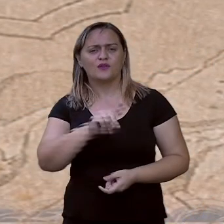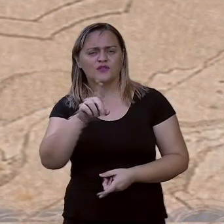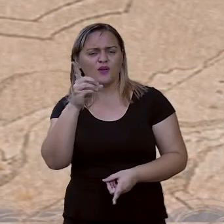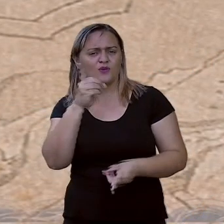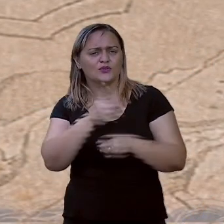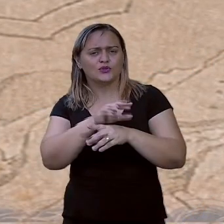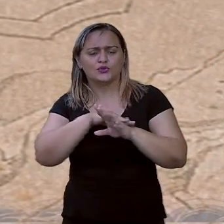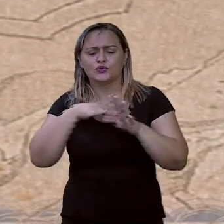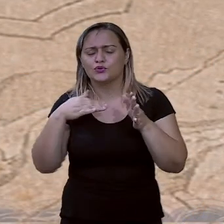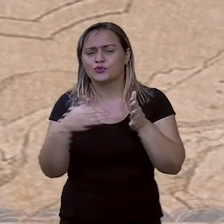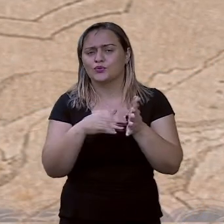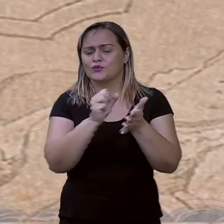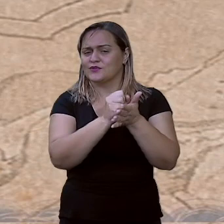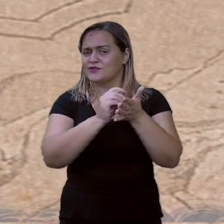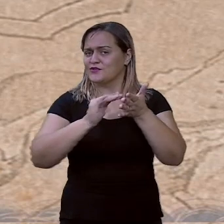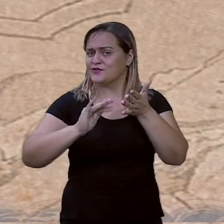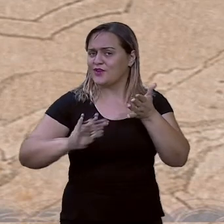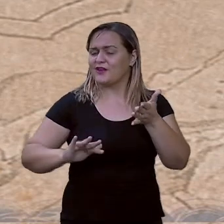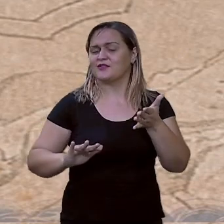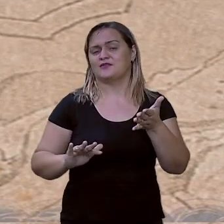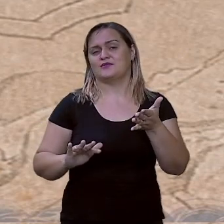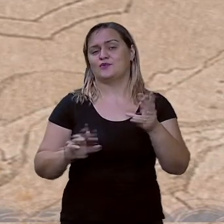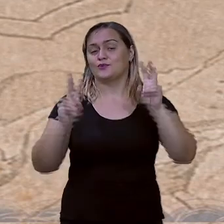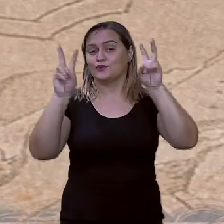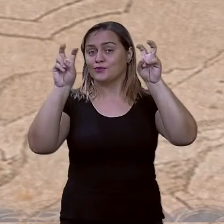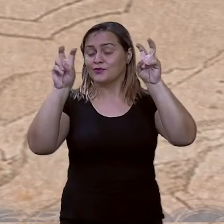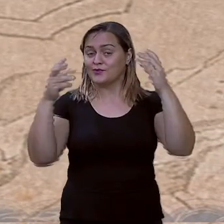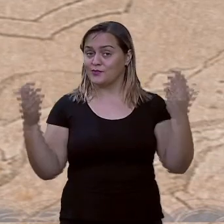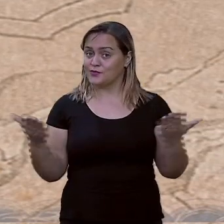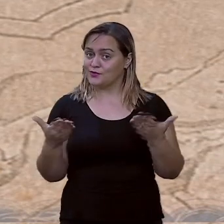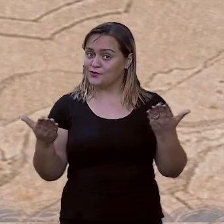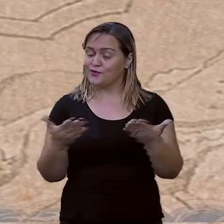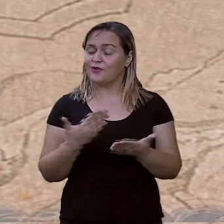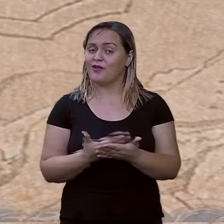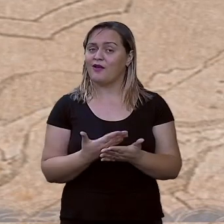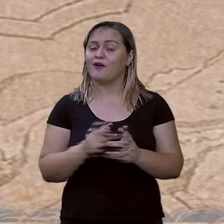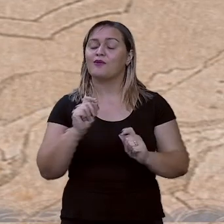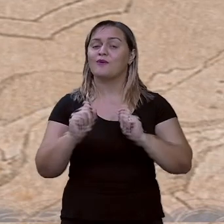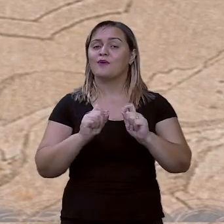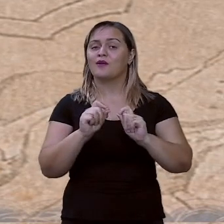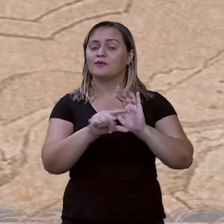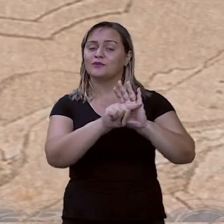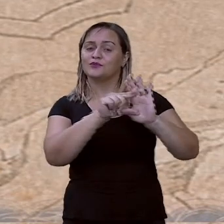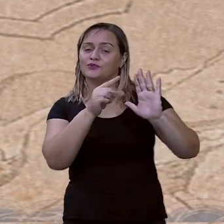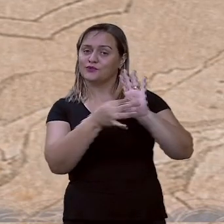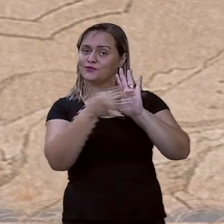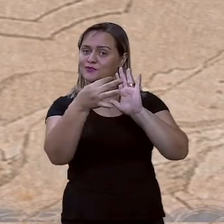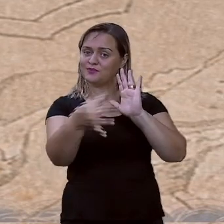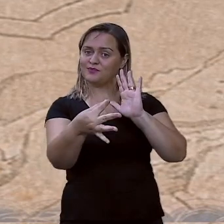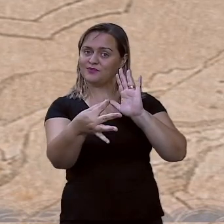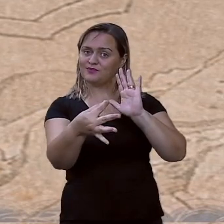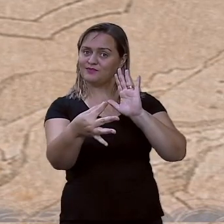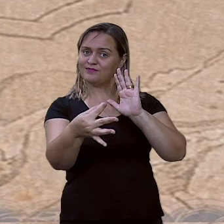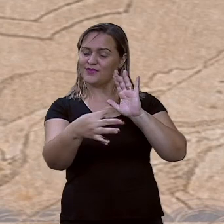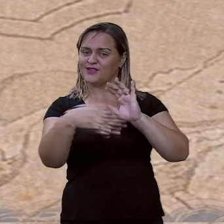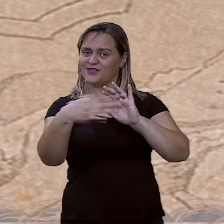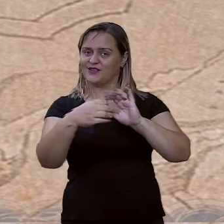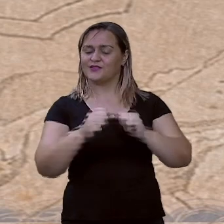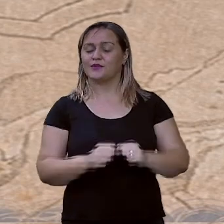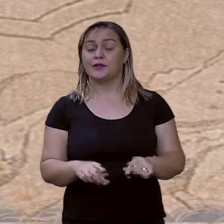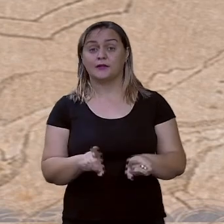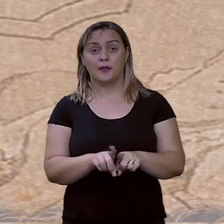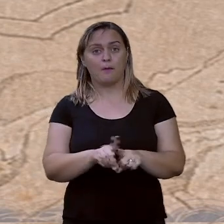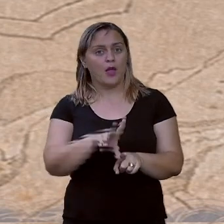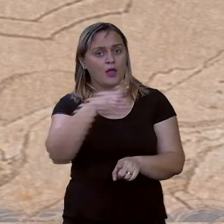encontrarão atividades relacionadas ao tema da nossa aula de hoje, que foi artigo de opinião. Não se